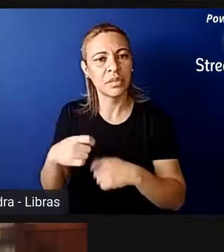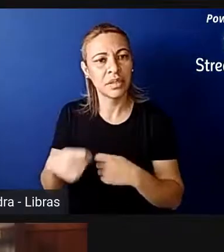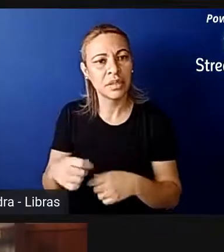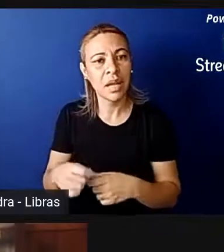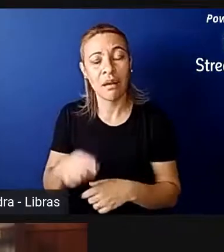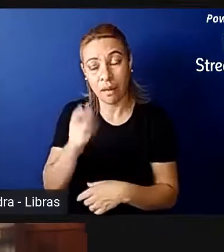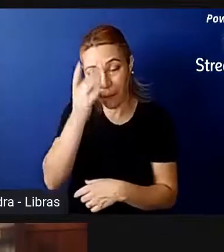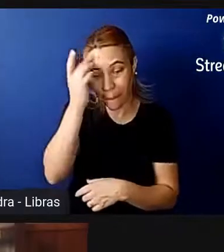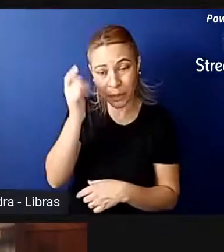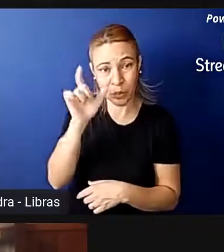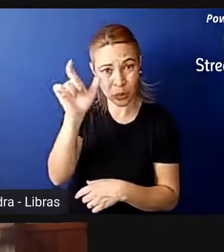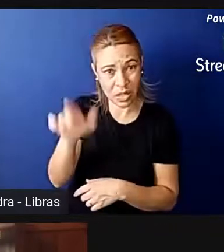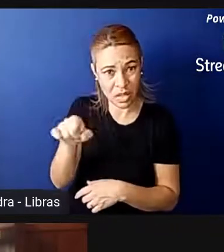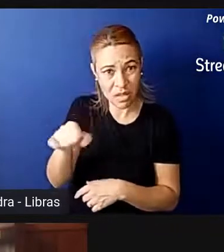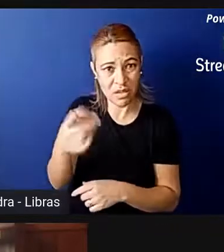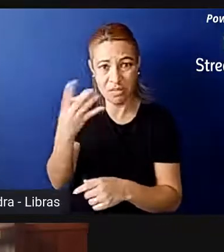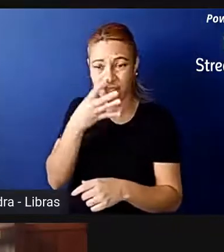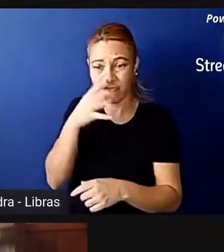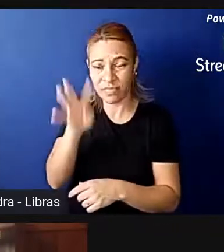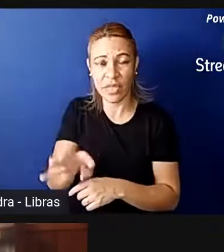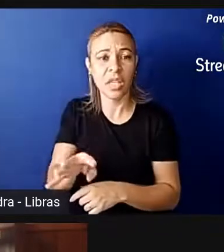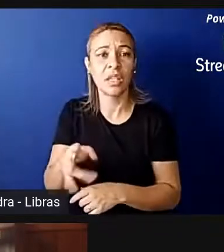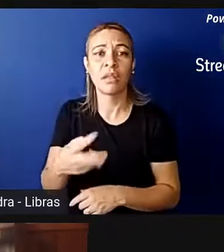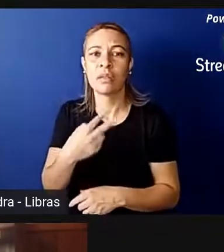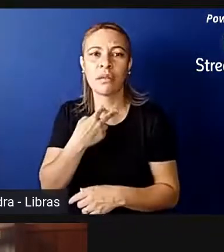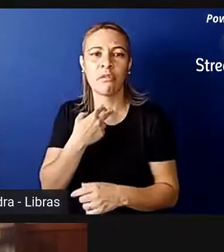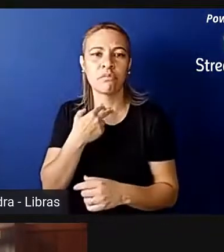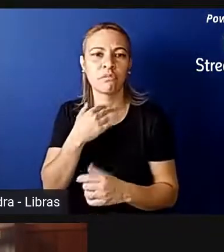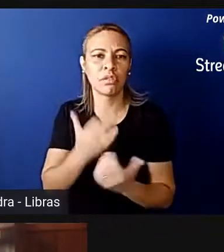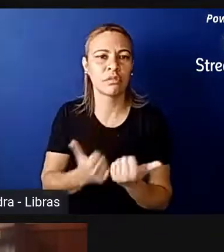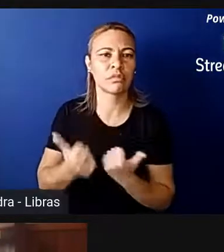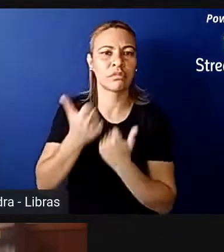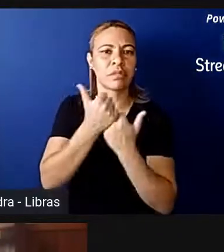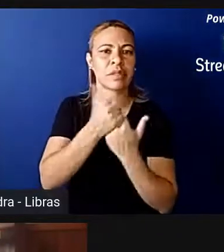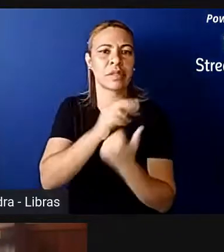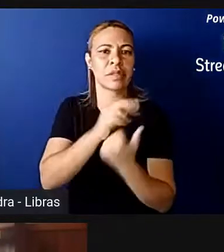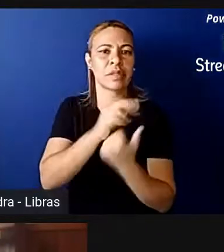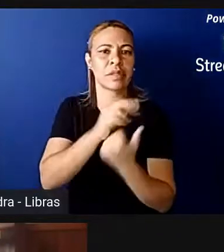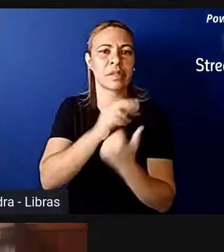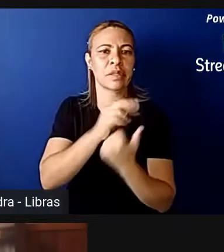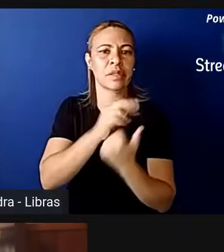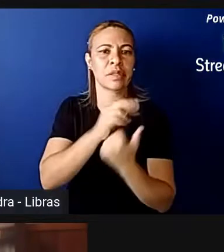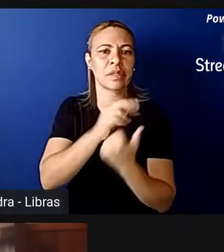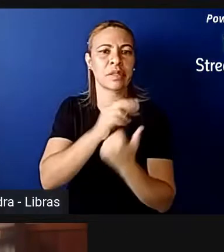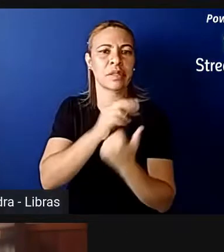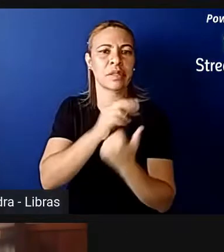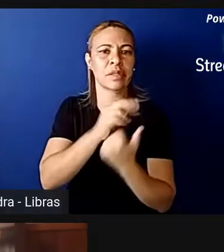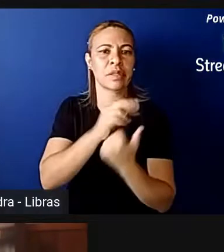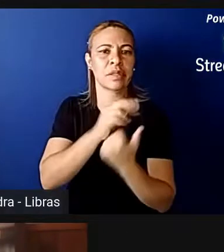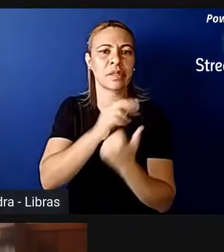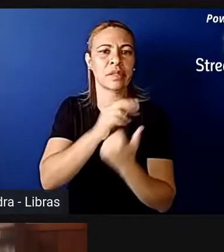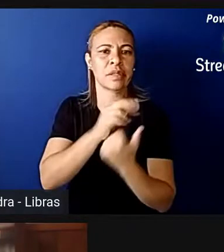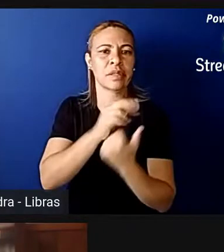que é condenada não pode ocupar um cargo público e representar a sociedade que a gente vive. Então, aí eu faço um paralelo com a